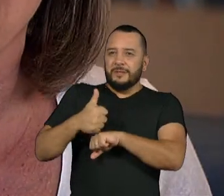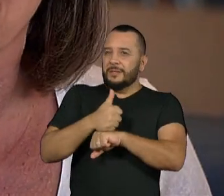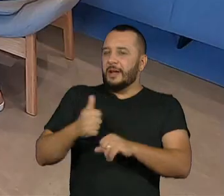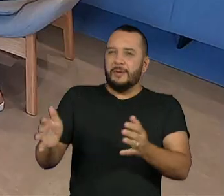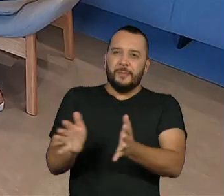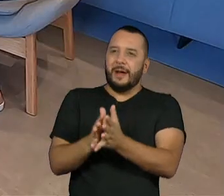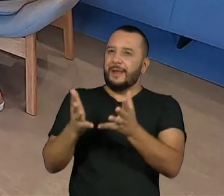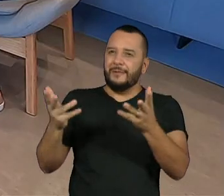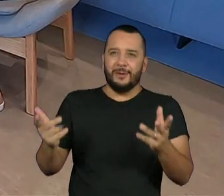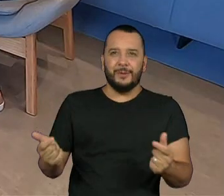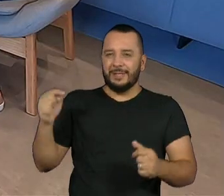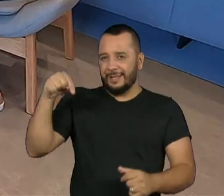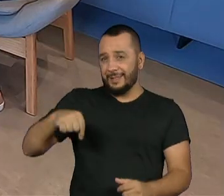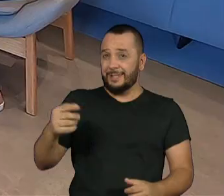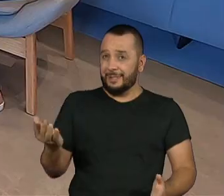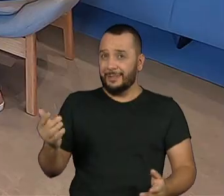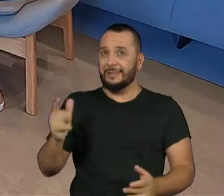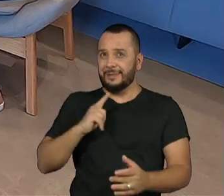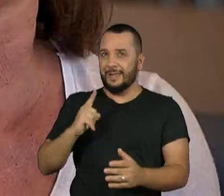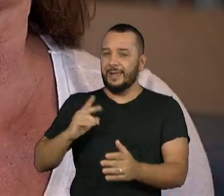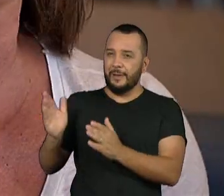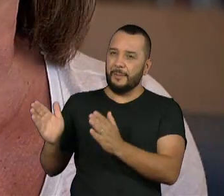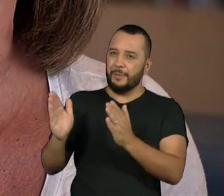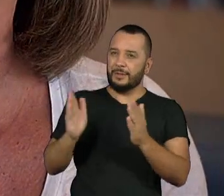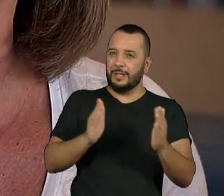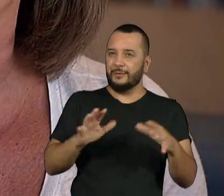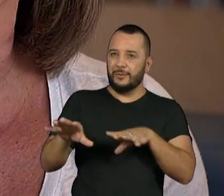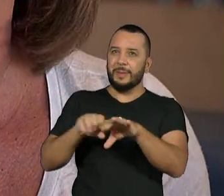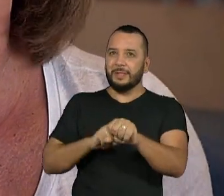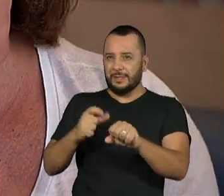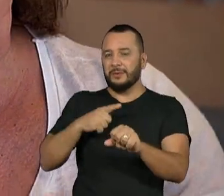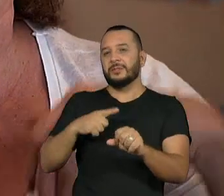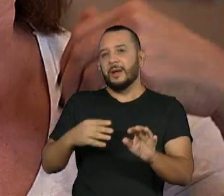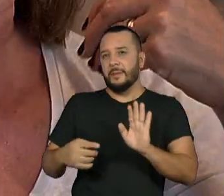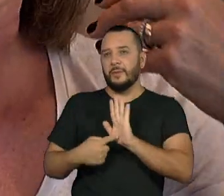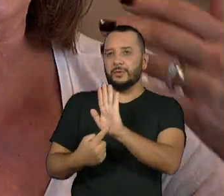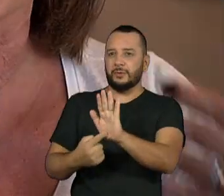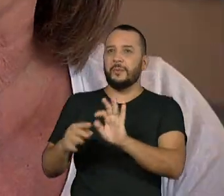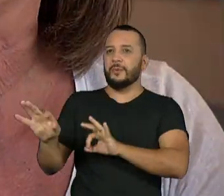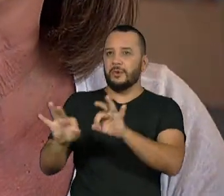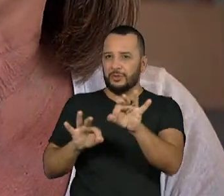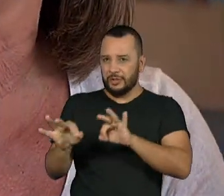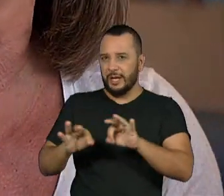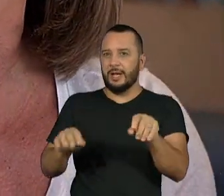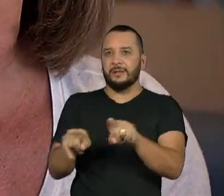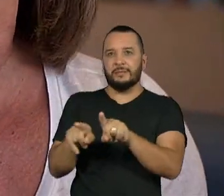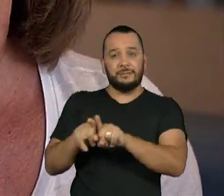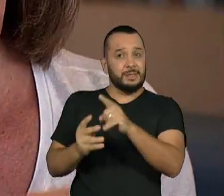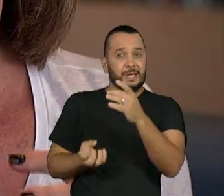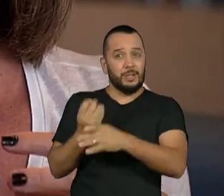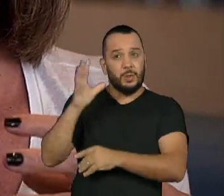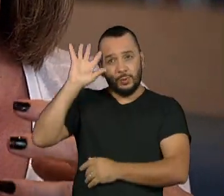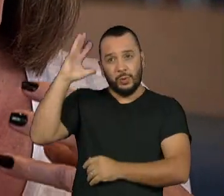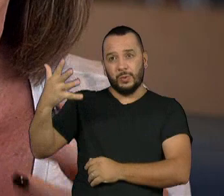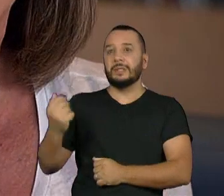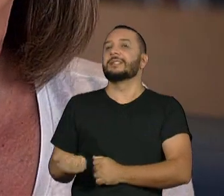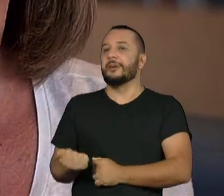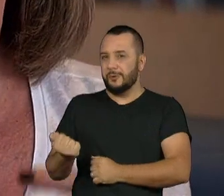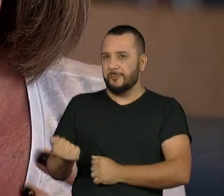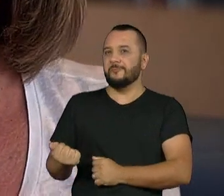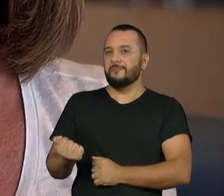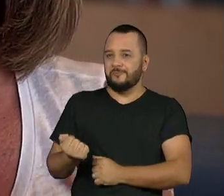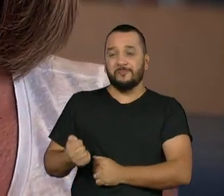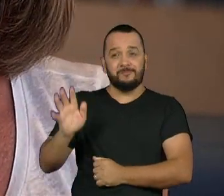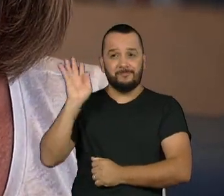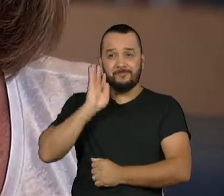aqui dentro. E durante todo o processo de formação apresentaram projetos, construíram soluções e é muito